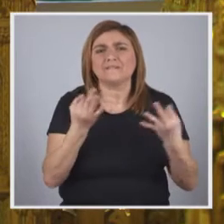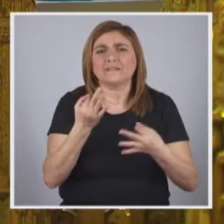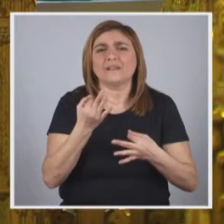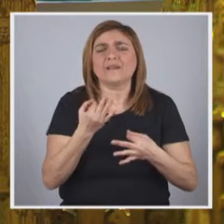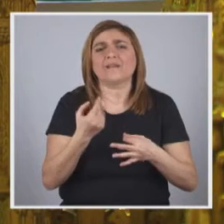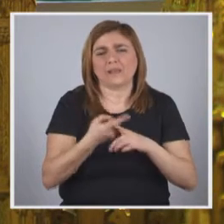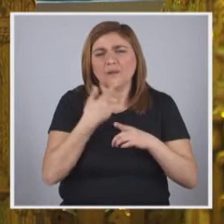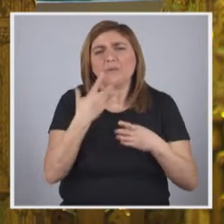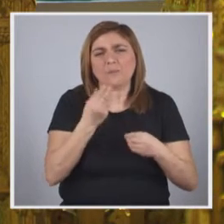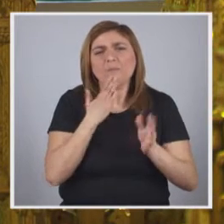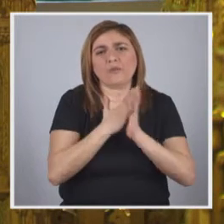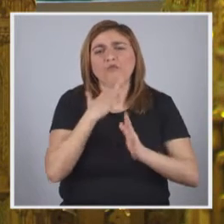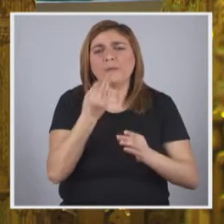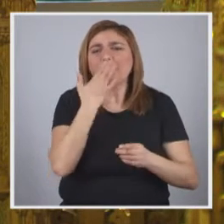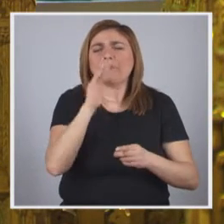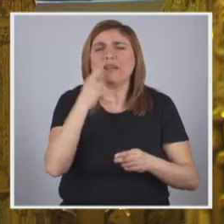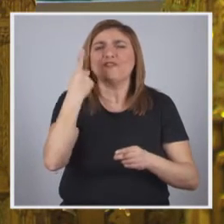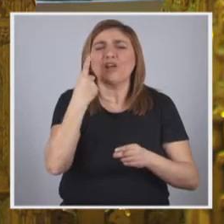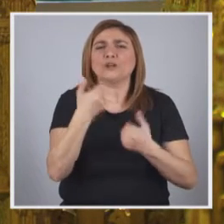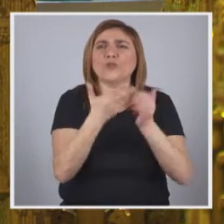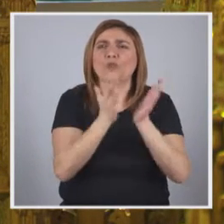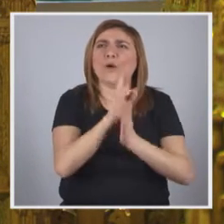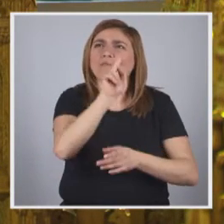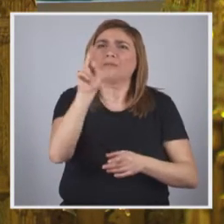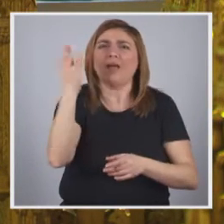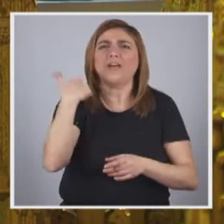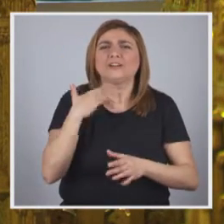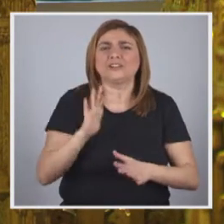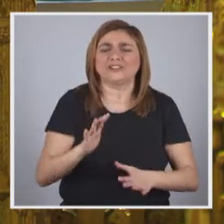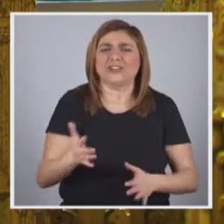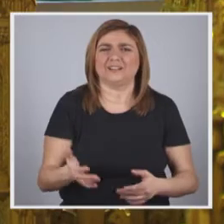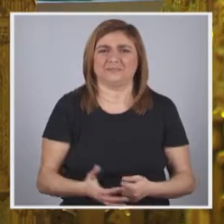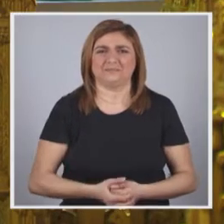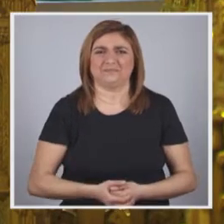desfruta muito. É como voltar a viajar por todos os locais onde já estivemos.